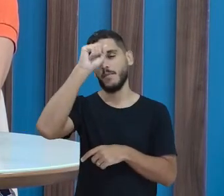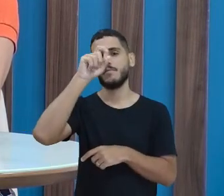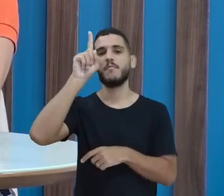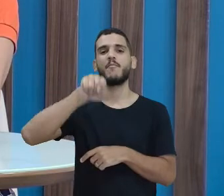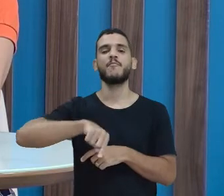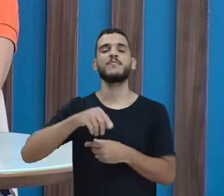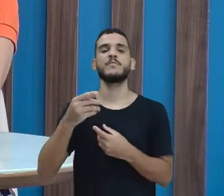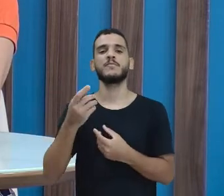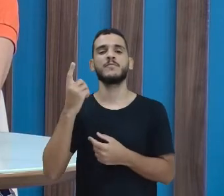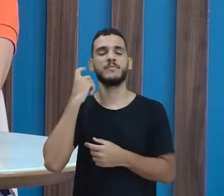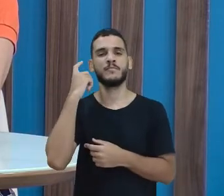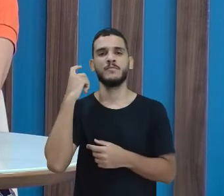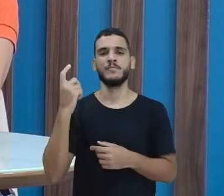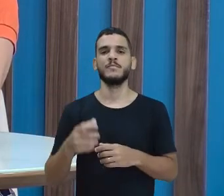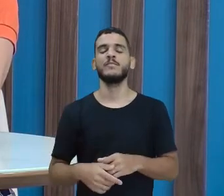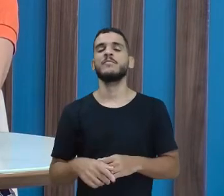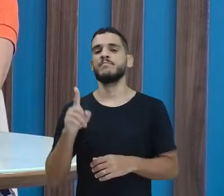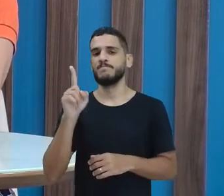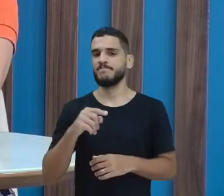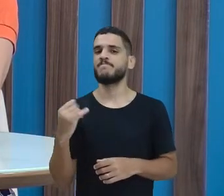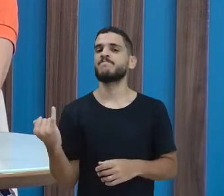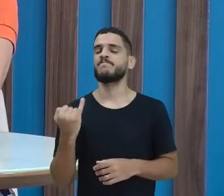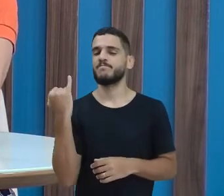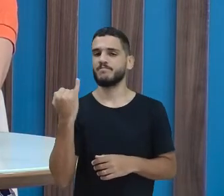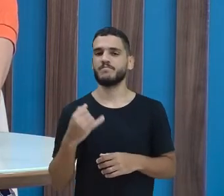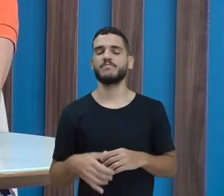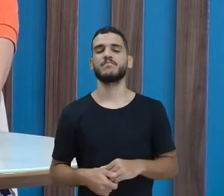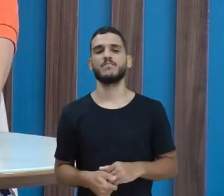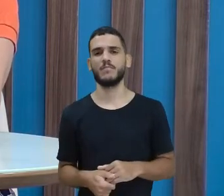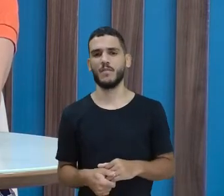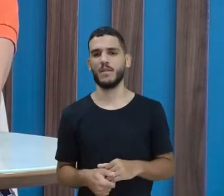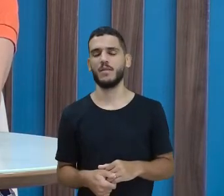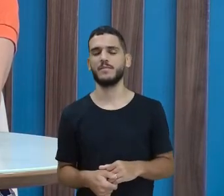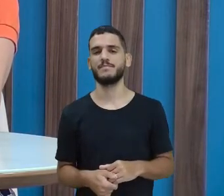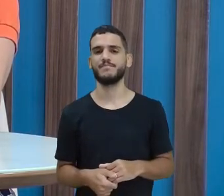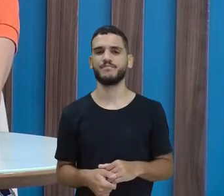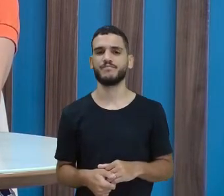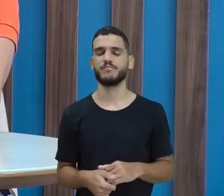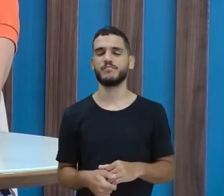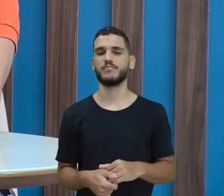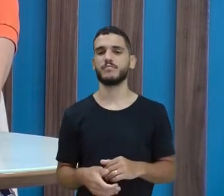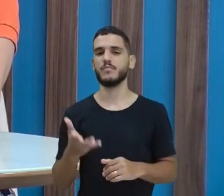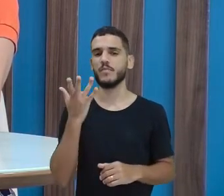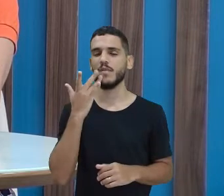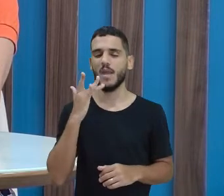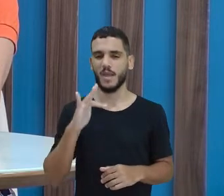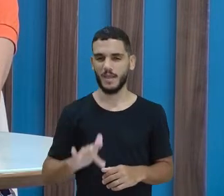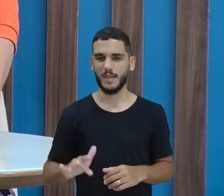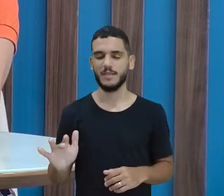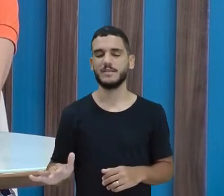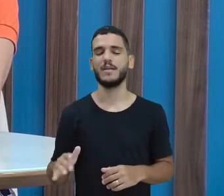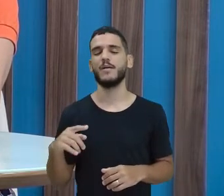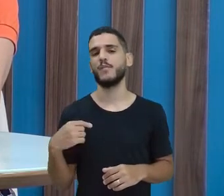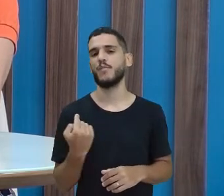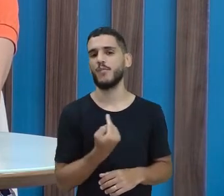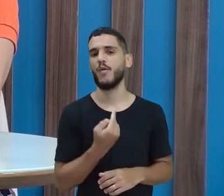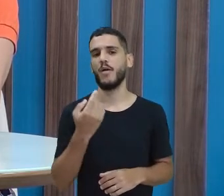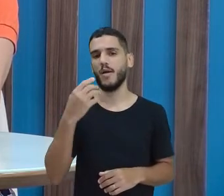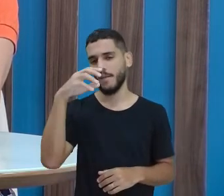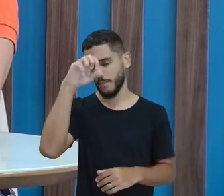o som. Isso é muito interessante. Lá nos primeiros anos de vida da criança, a gente aprende a falar,